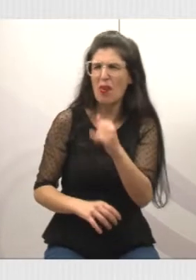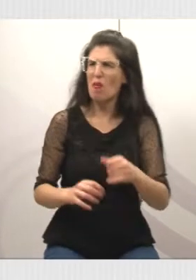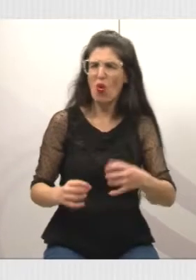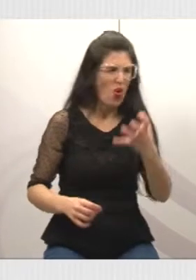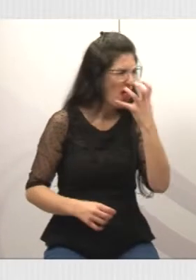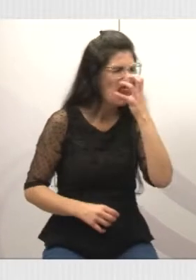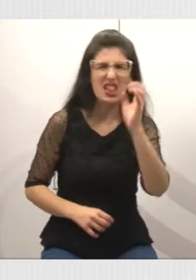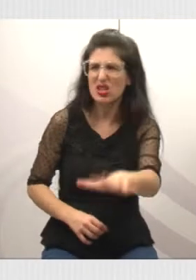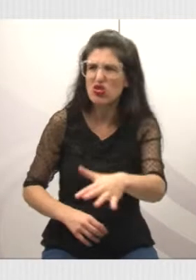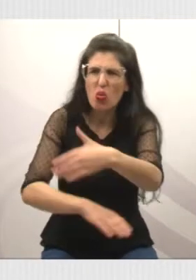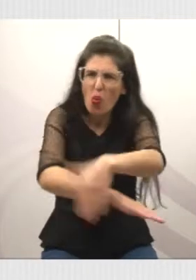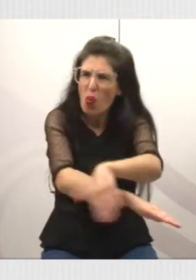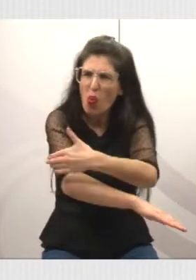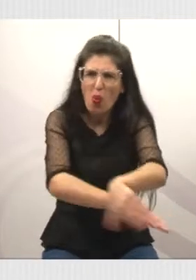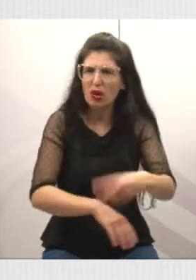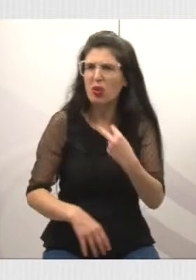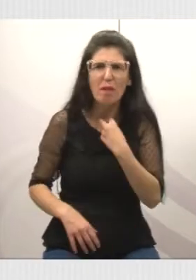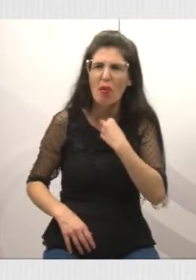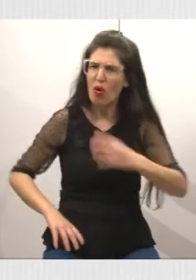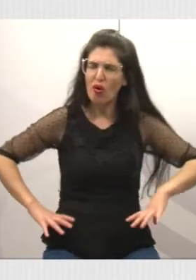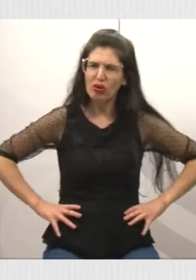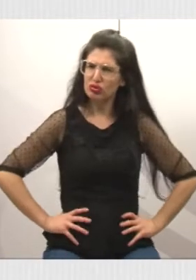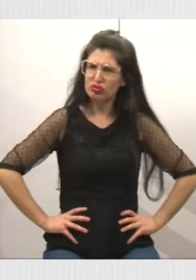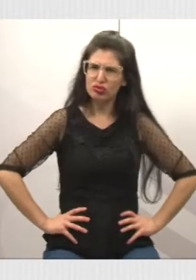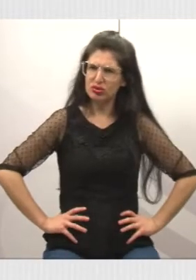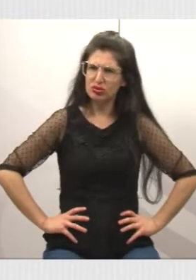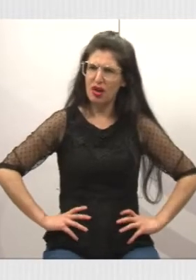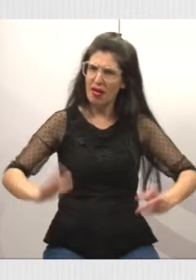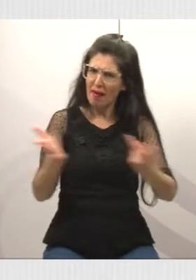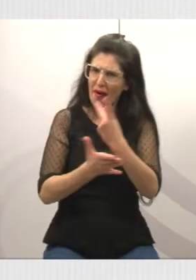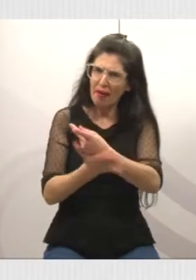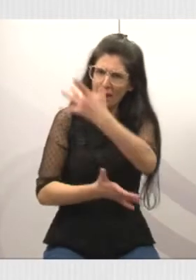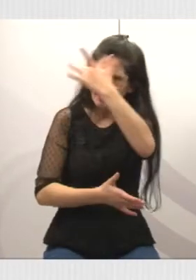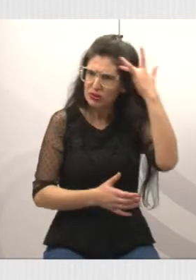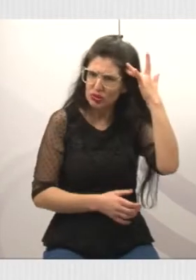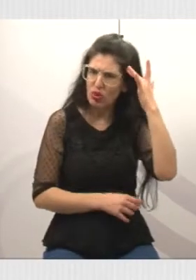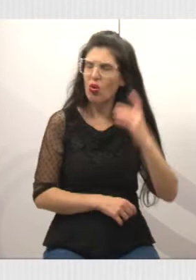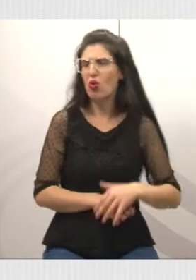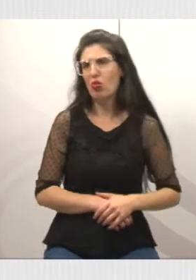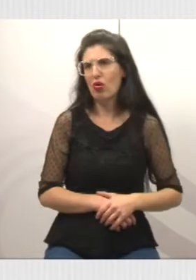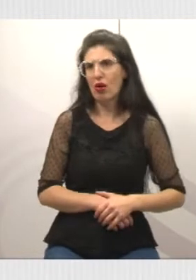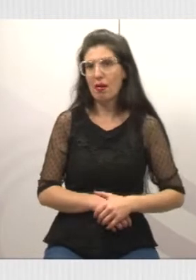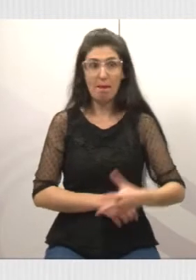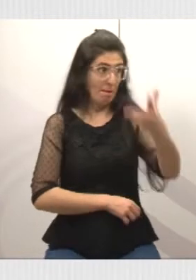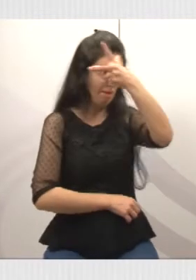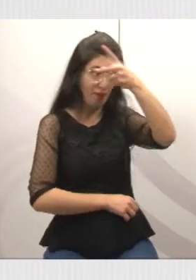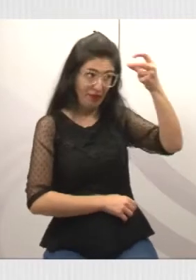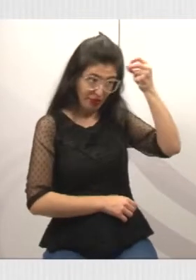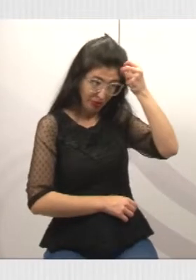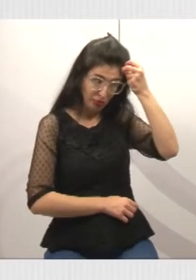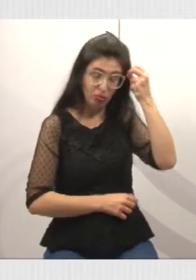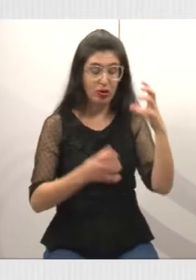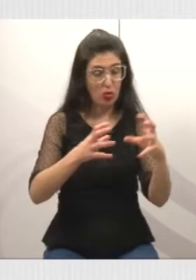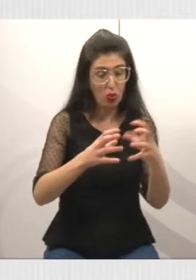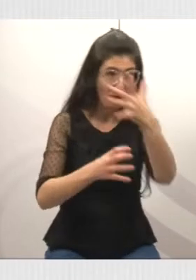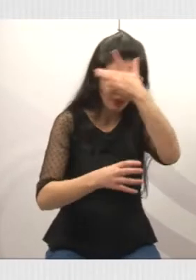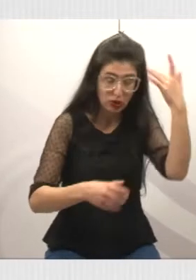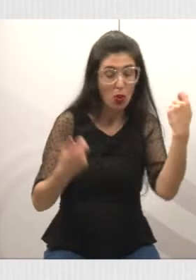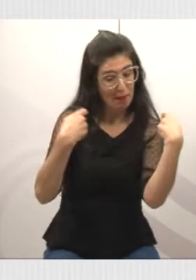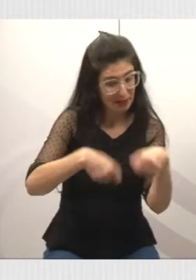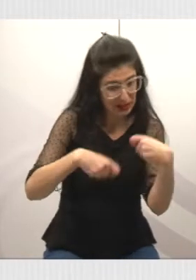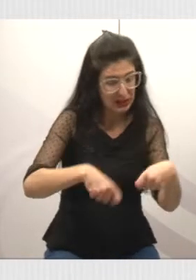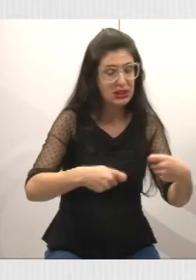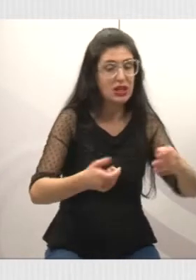certo o Poder Público cuidar, não cuidar, mas também está errado a pessoa que joga lixo no local inadequado.